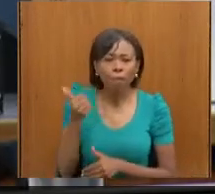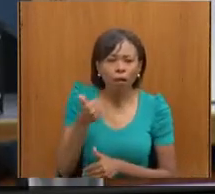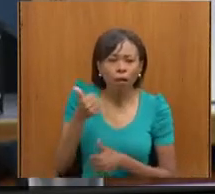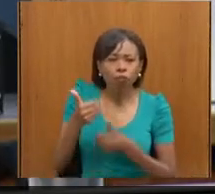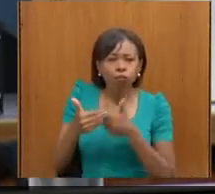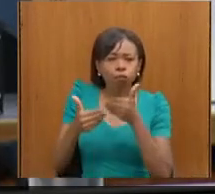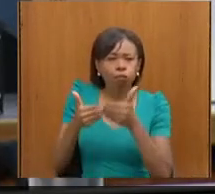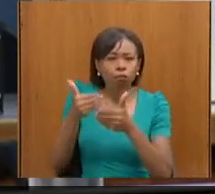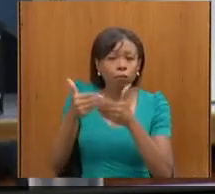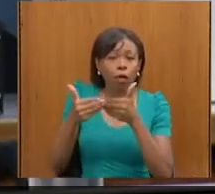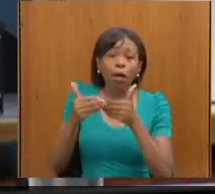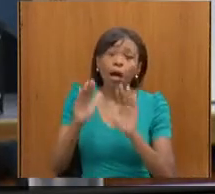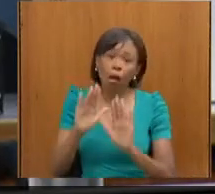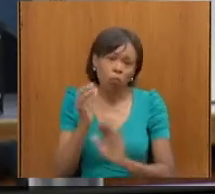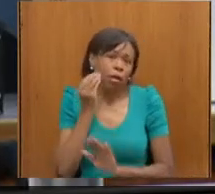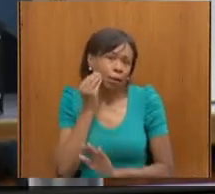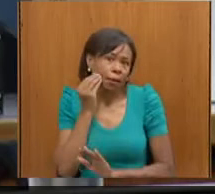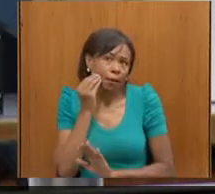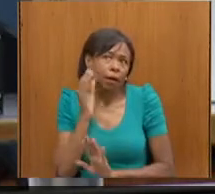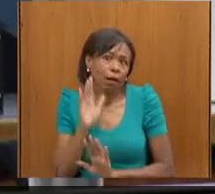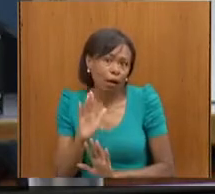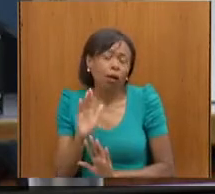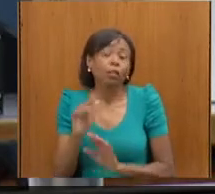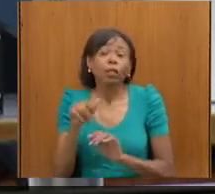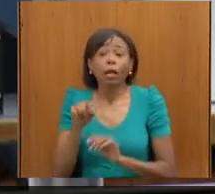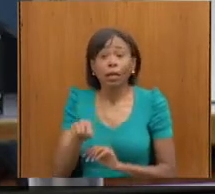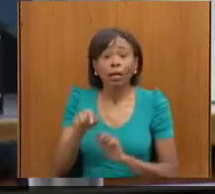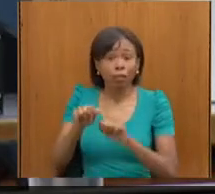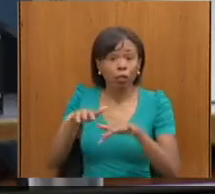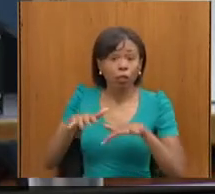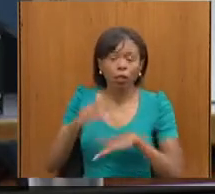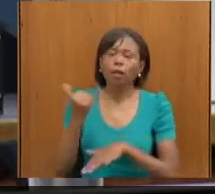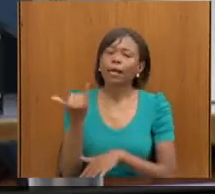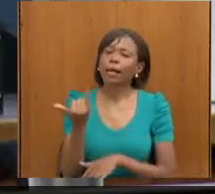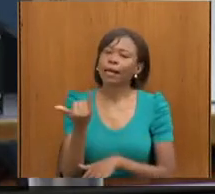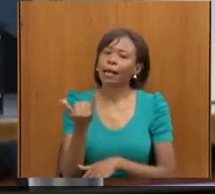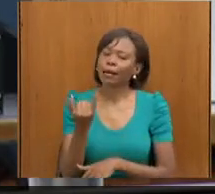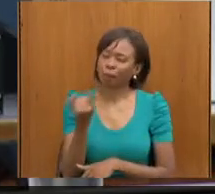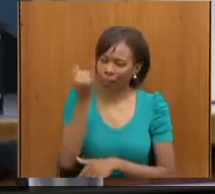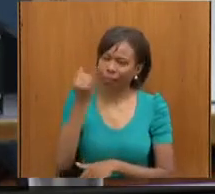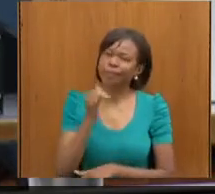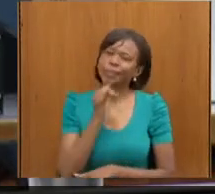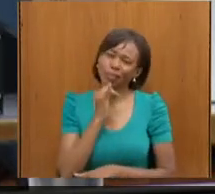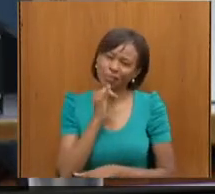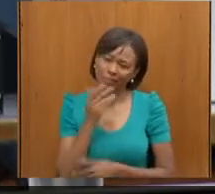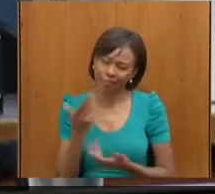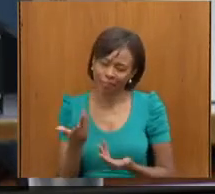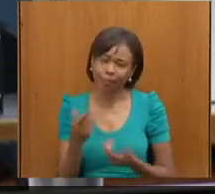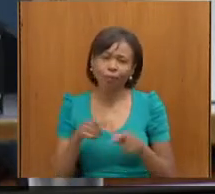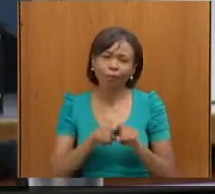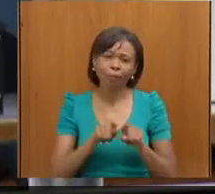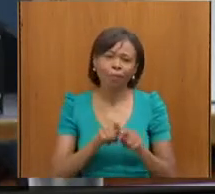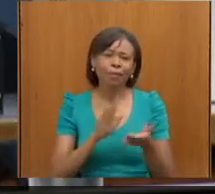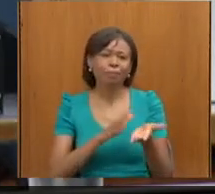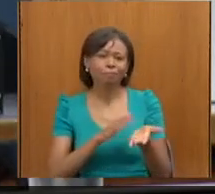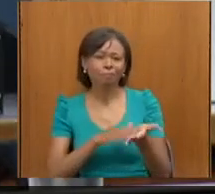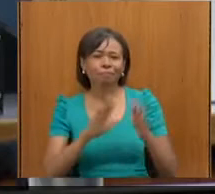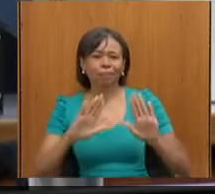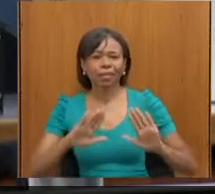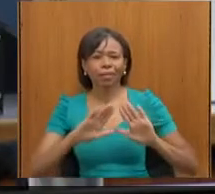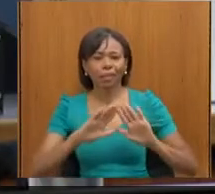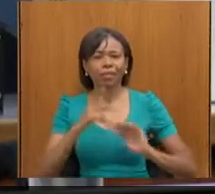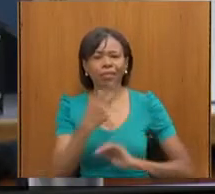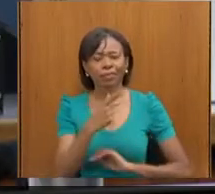esse é só um exemplo de vários, então, parabenizar o trabalho da Assembleia e trabalho de Vossa Excelência